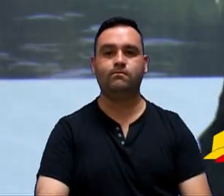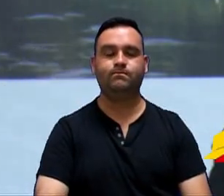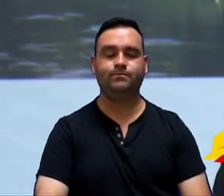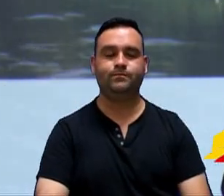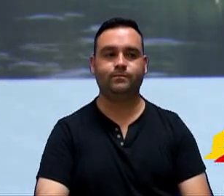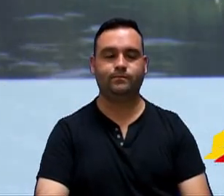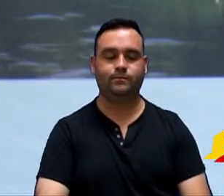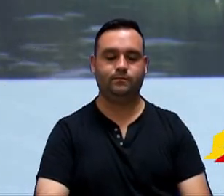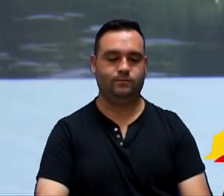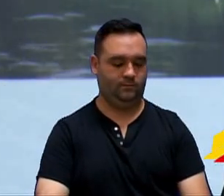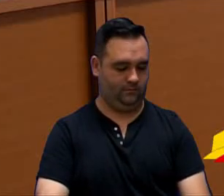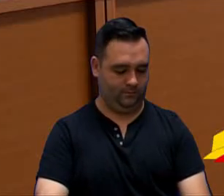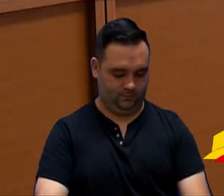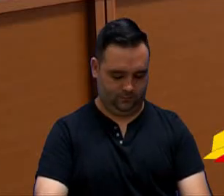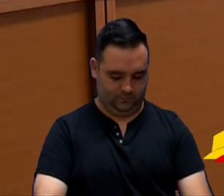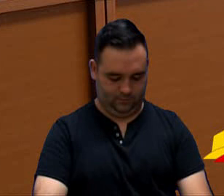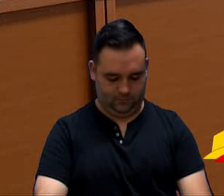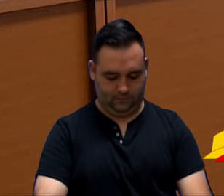Sério?